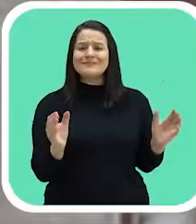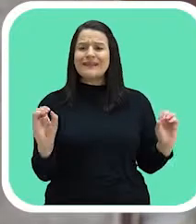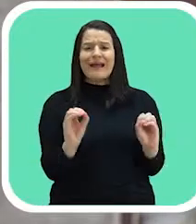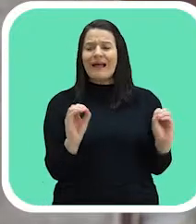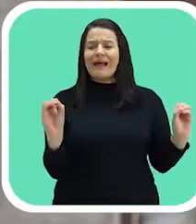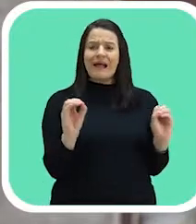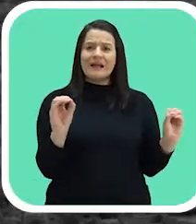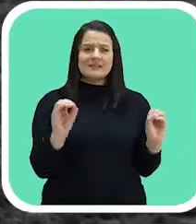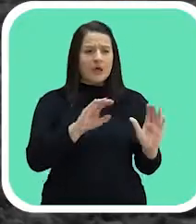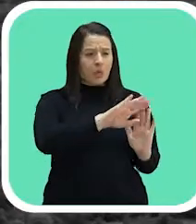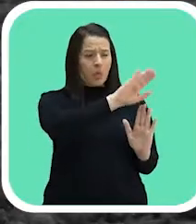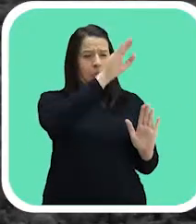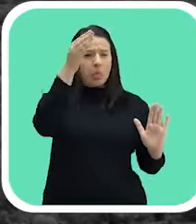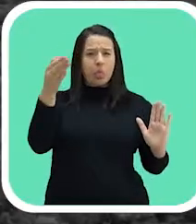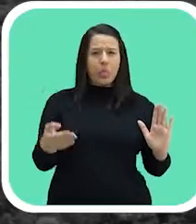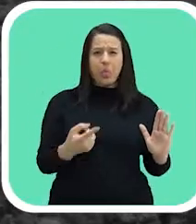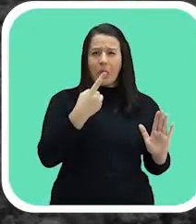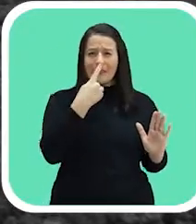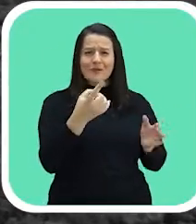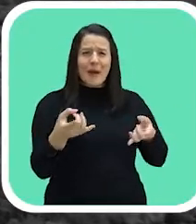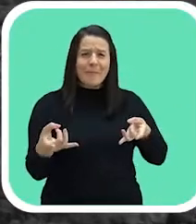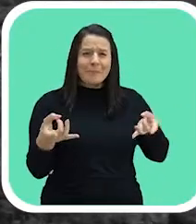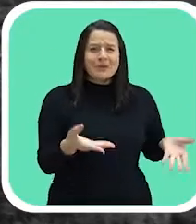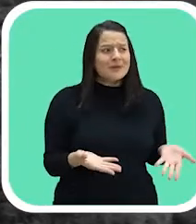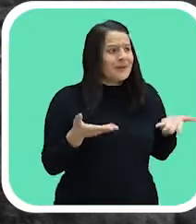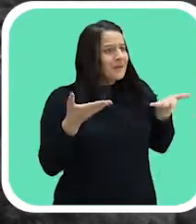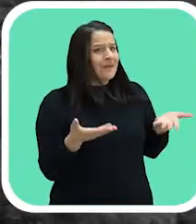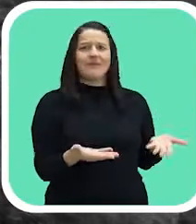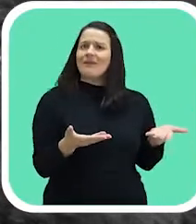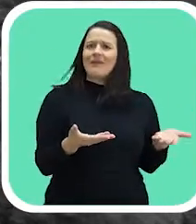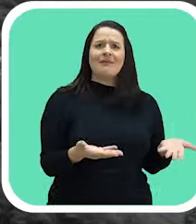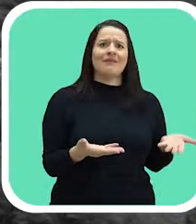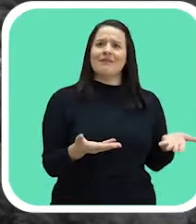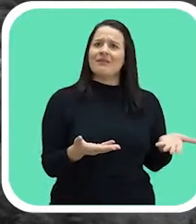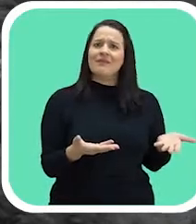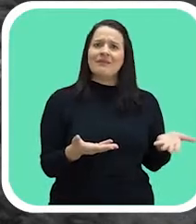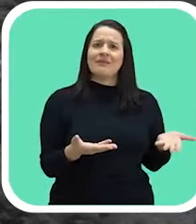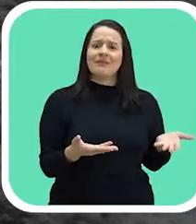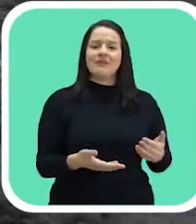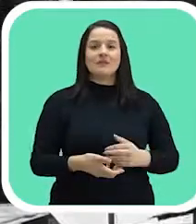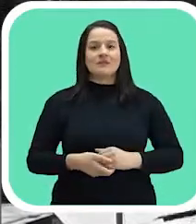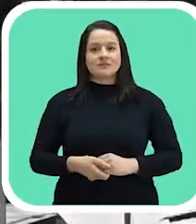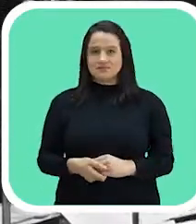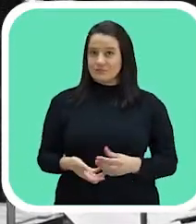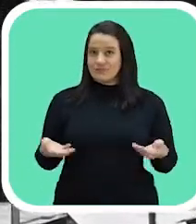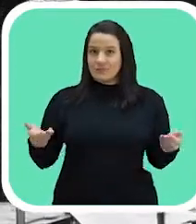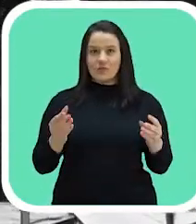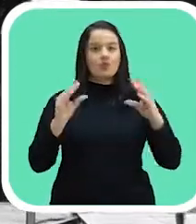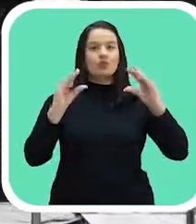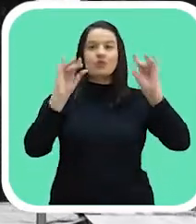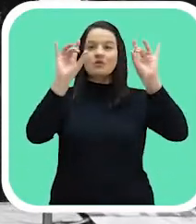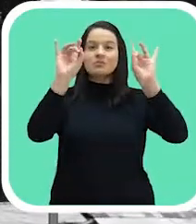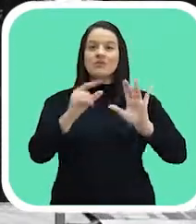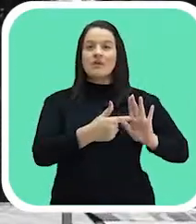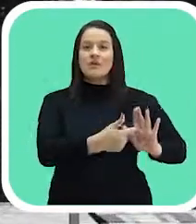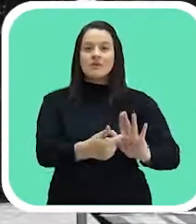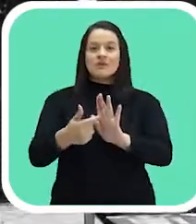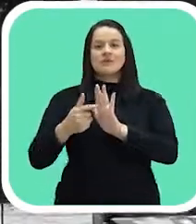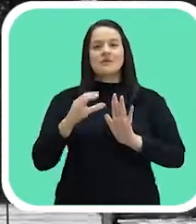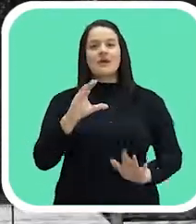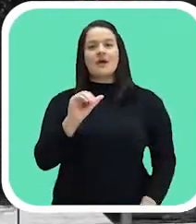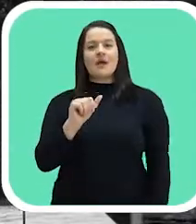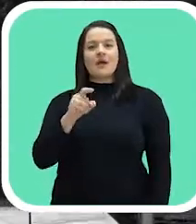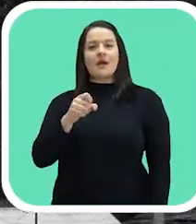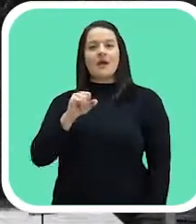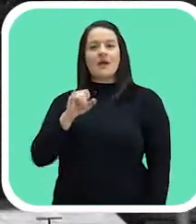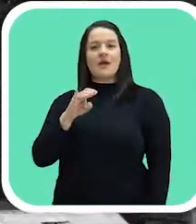conhecido como lixão. A única coisa que a gente tinha aqui era somente o lixão. Lixão, abandono. Especial Caximba, o maior